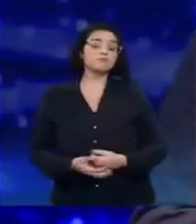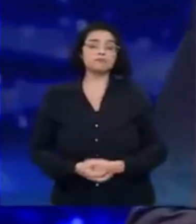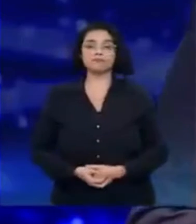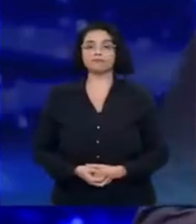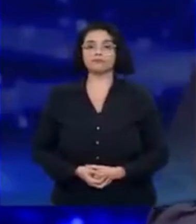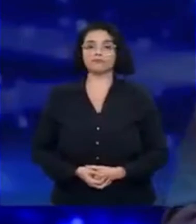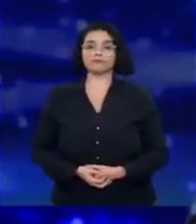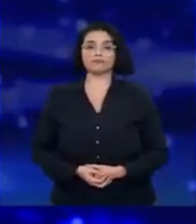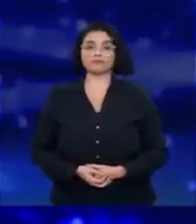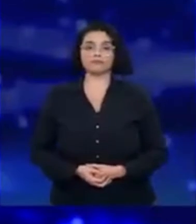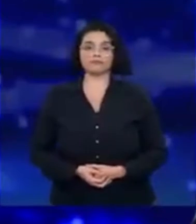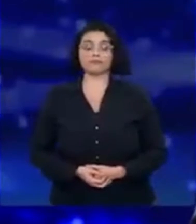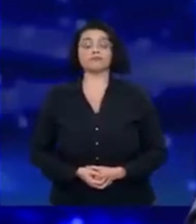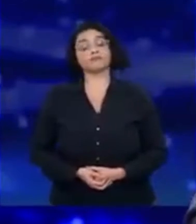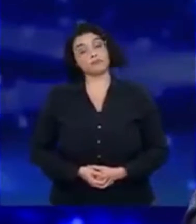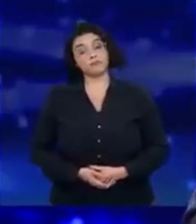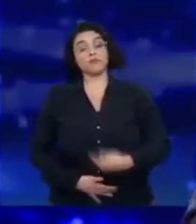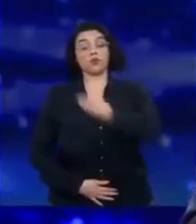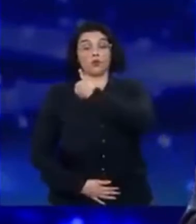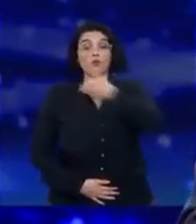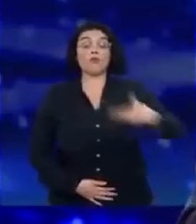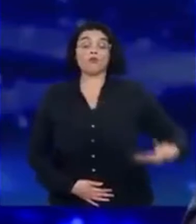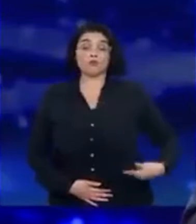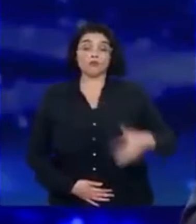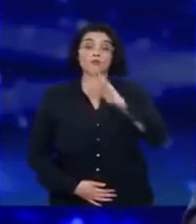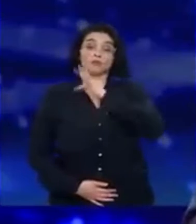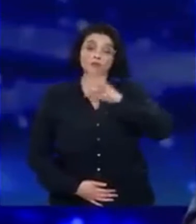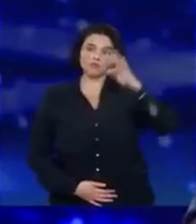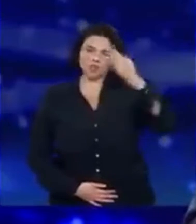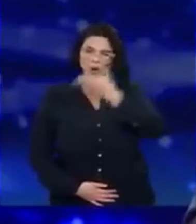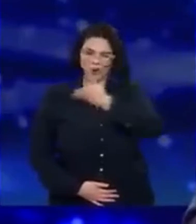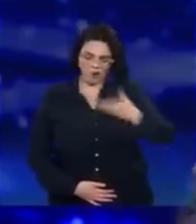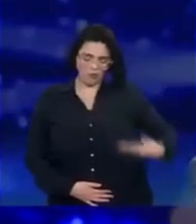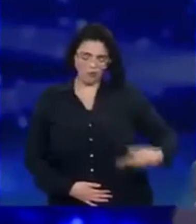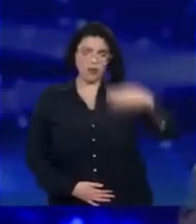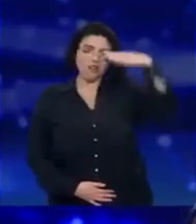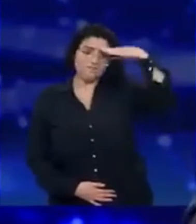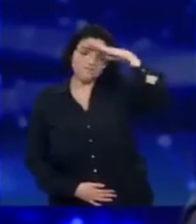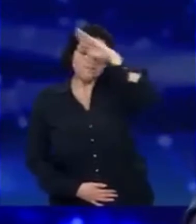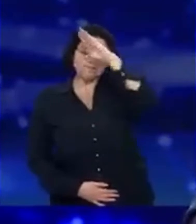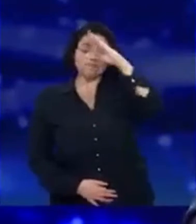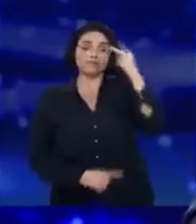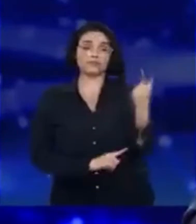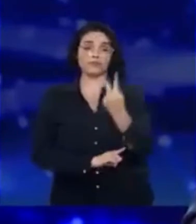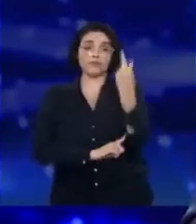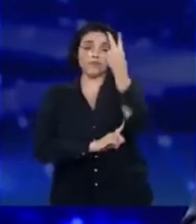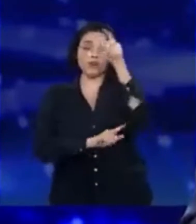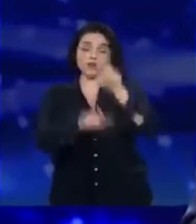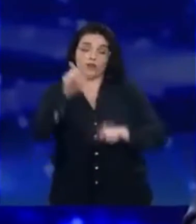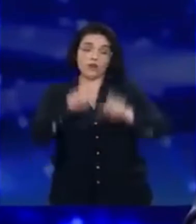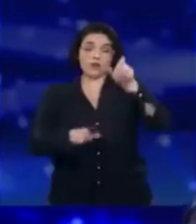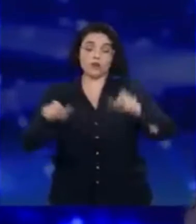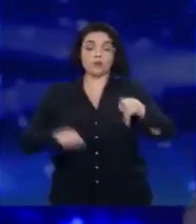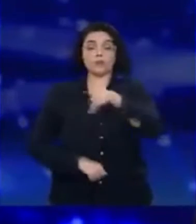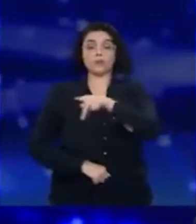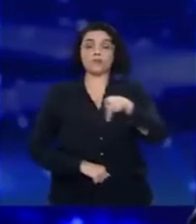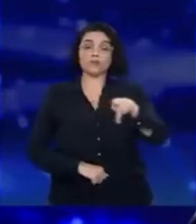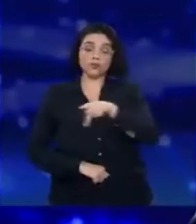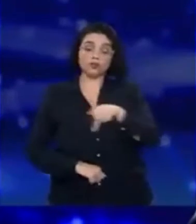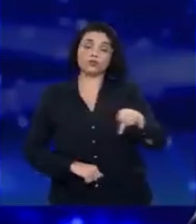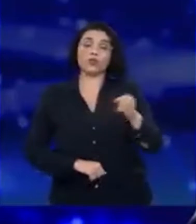Veja que o governo federal, o governo do presidente Bolsonaro, foi o que valorizou os professores com o novo piso